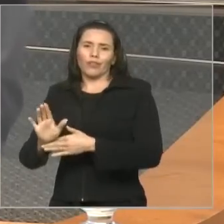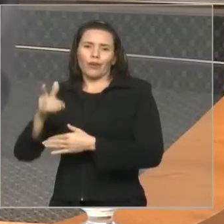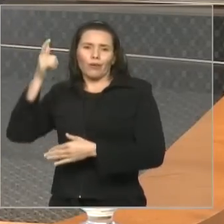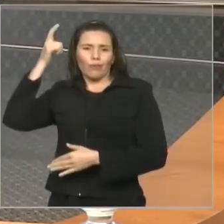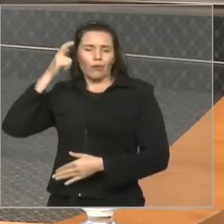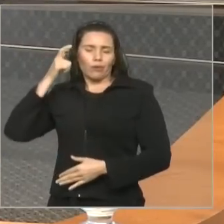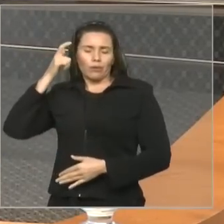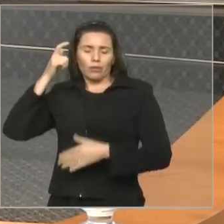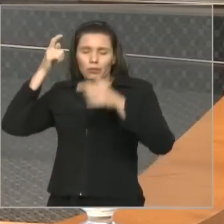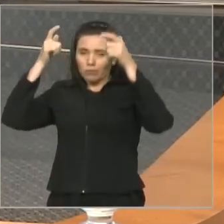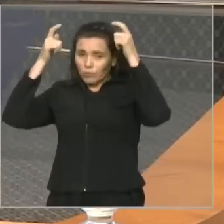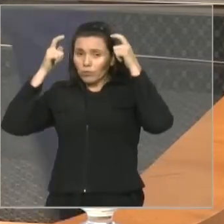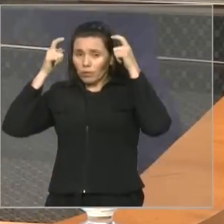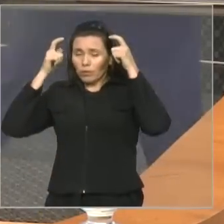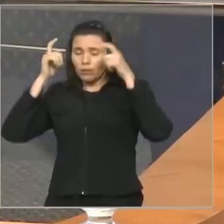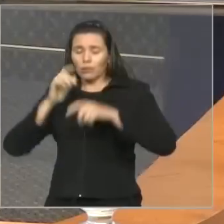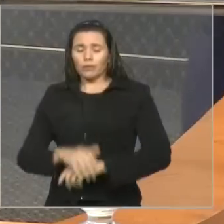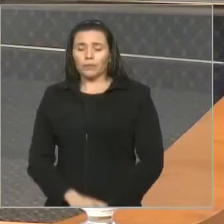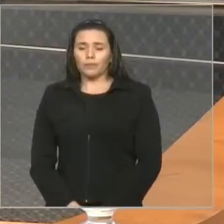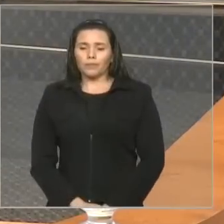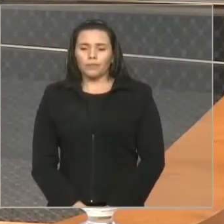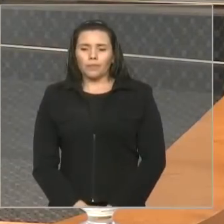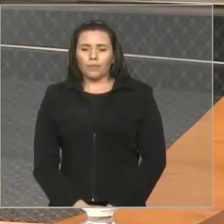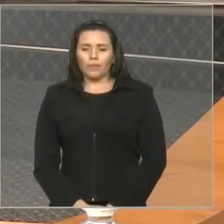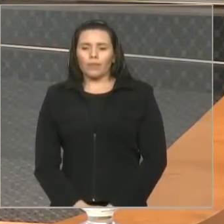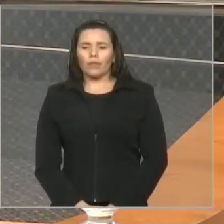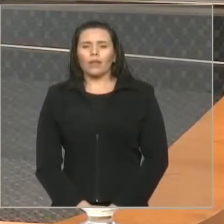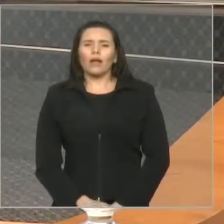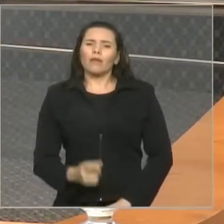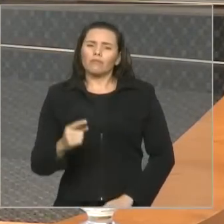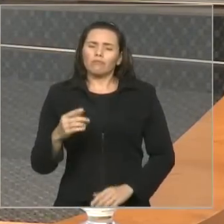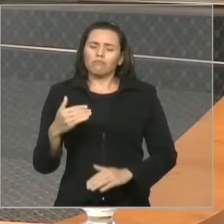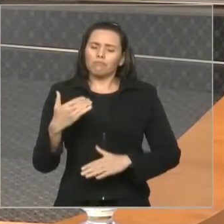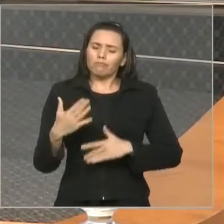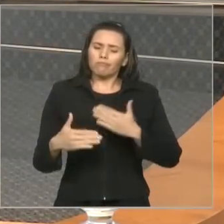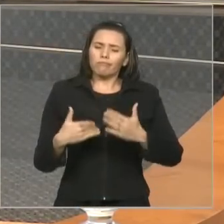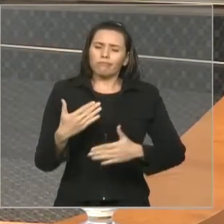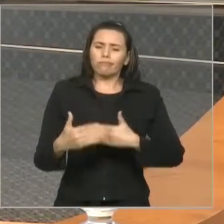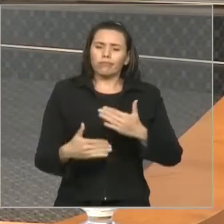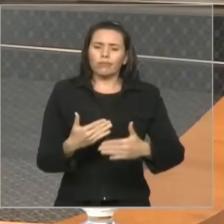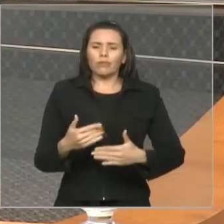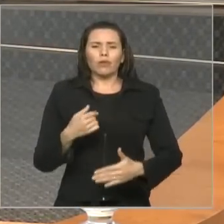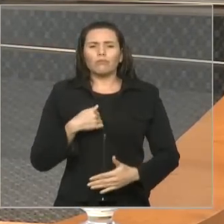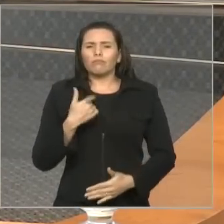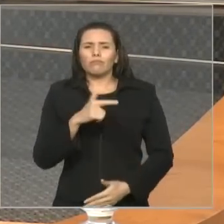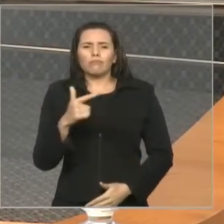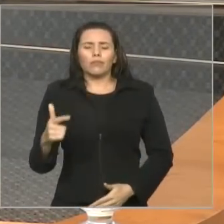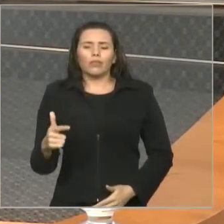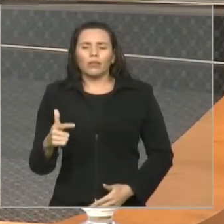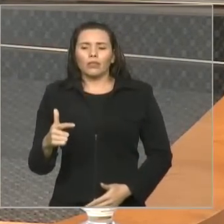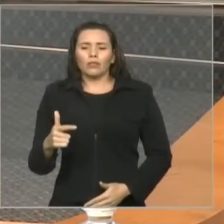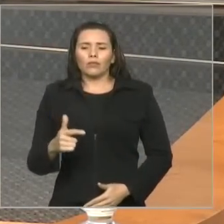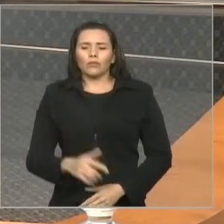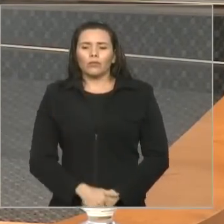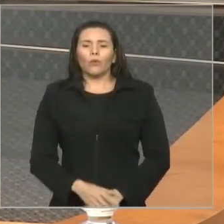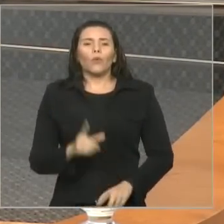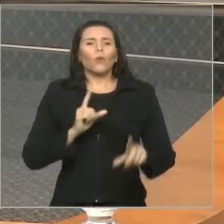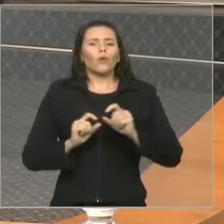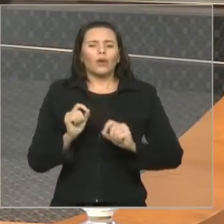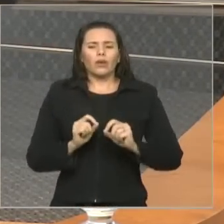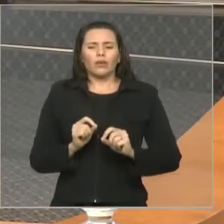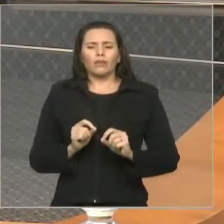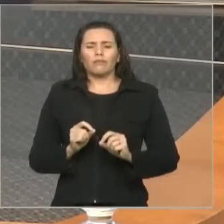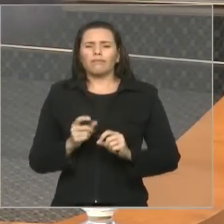E assim o parlamento foi construído durante todo esse procedimento. E eu não tenho aqui, deputado Ana Lugais, a pretensão da